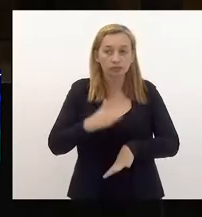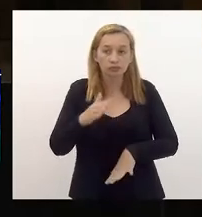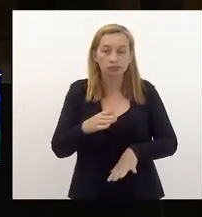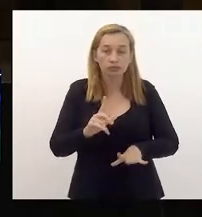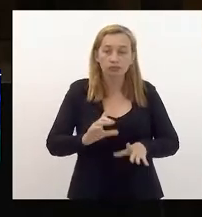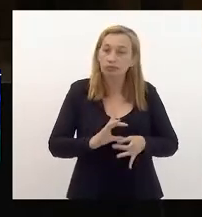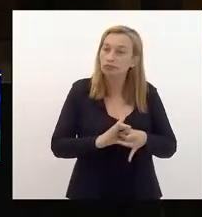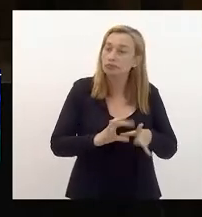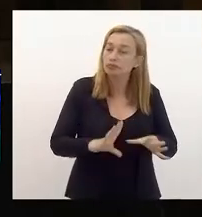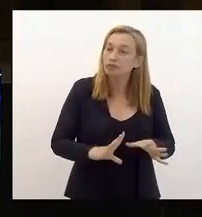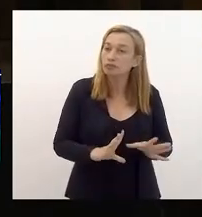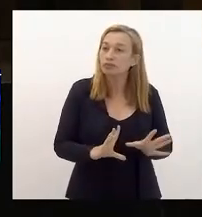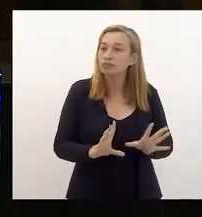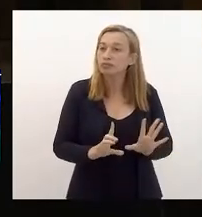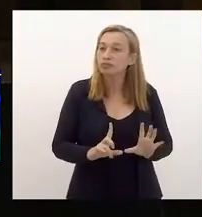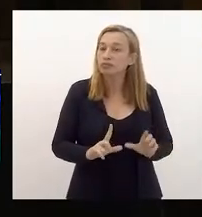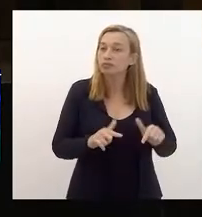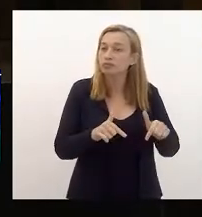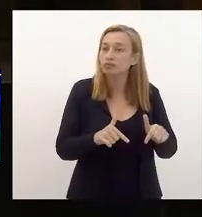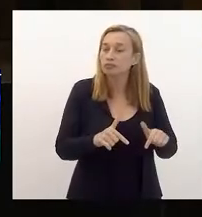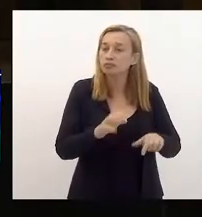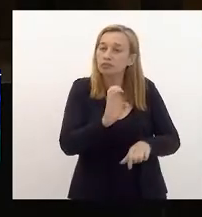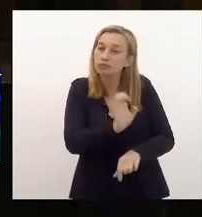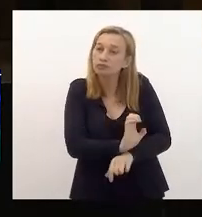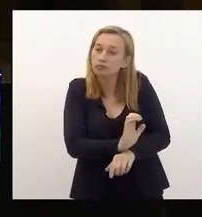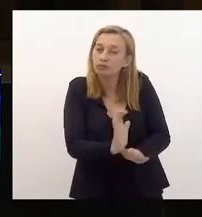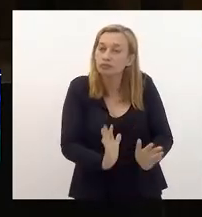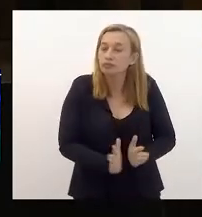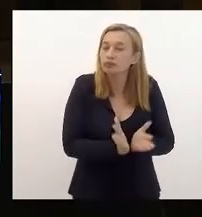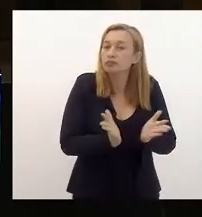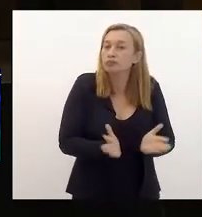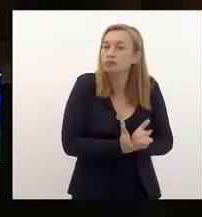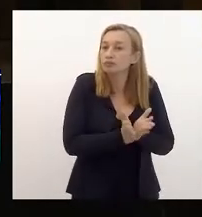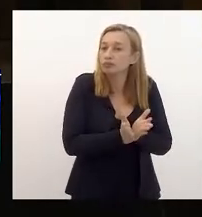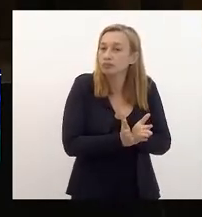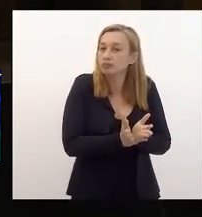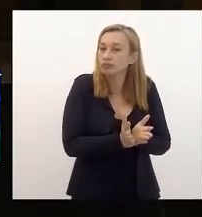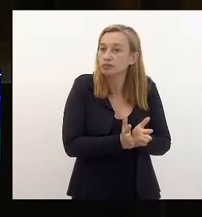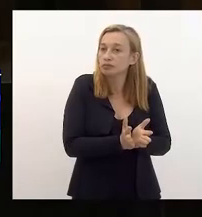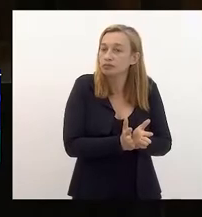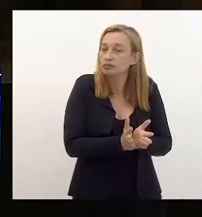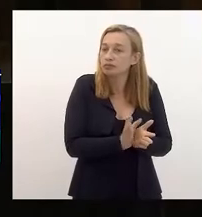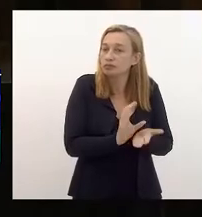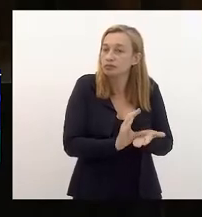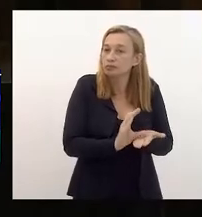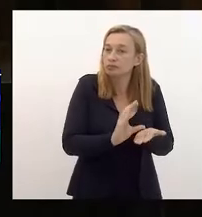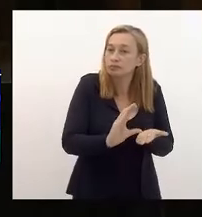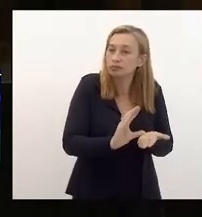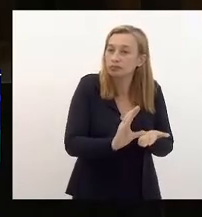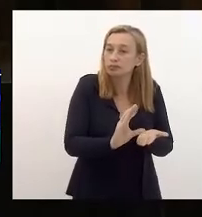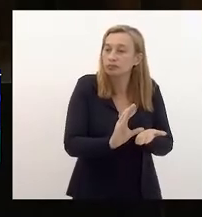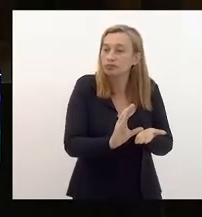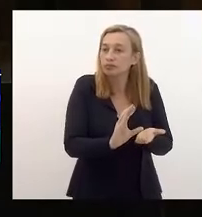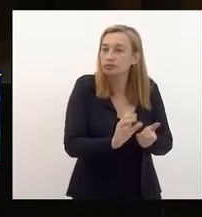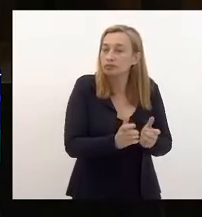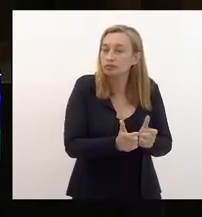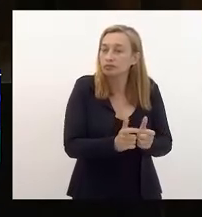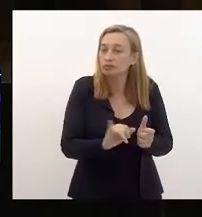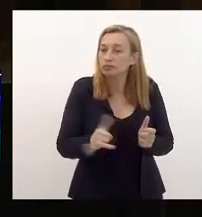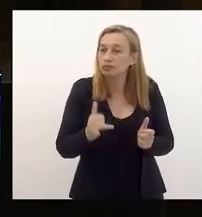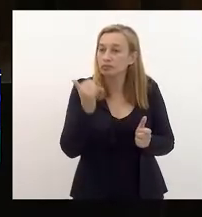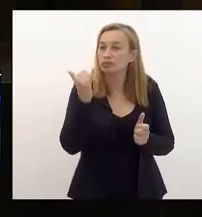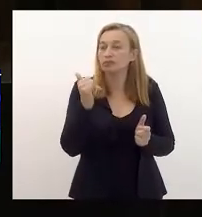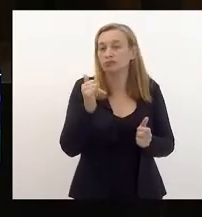funcionar como um Estado pobre que garante permanentemente benefícios a grandes grupos econômicos.